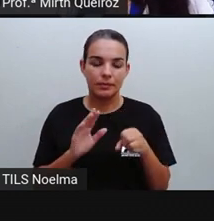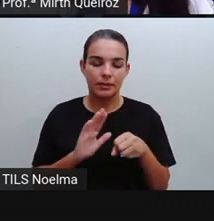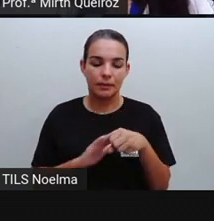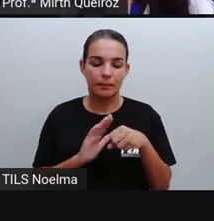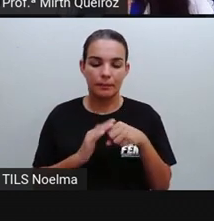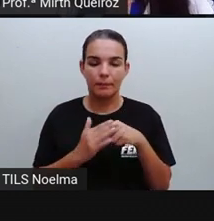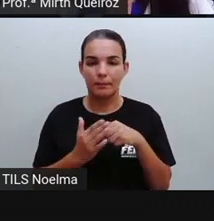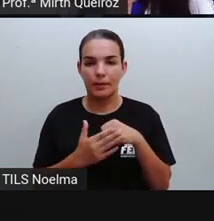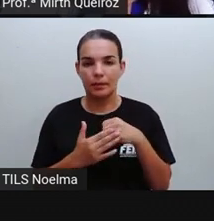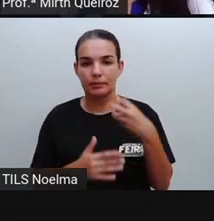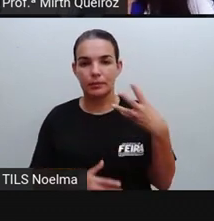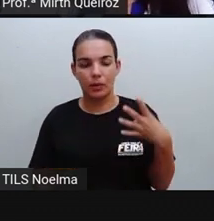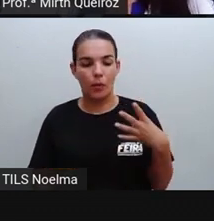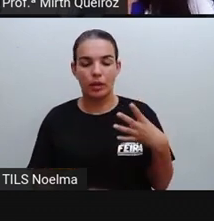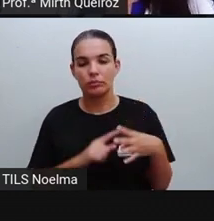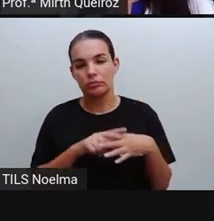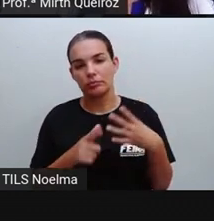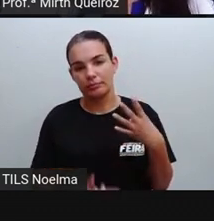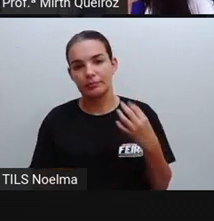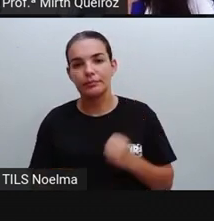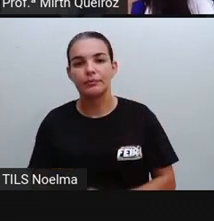quatro casos cada um de notificação.